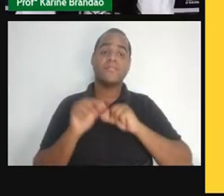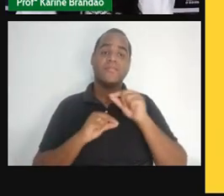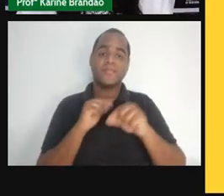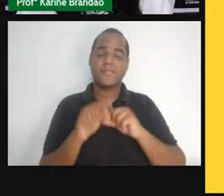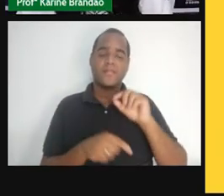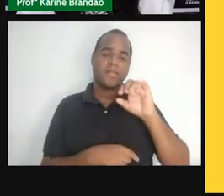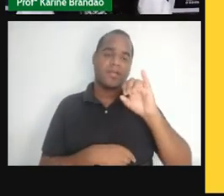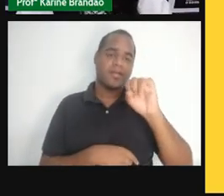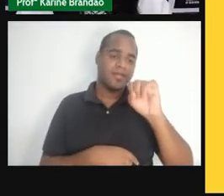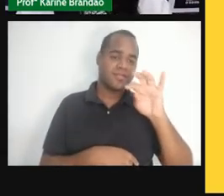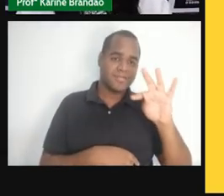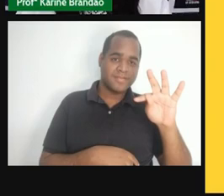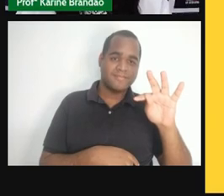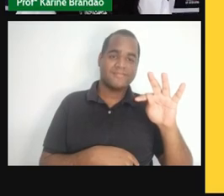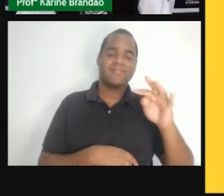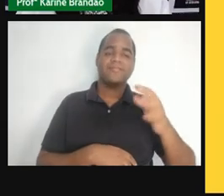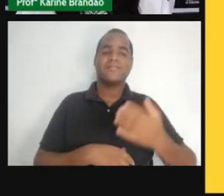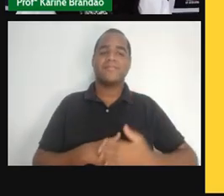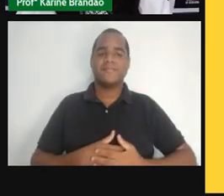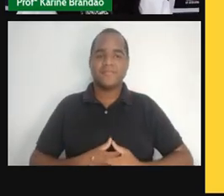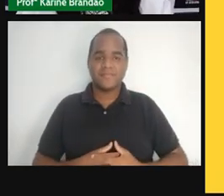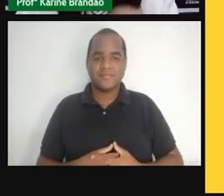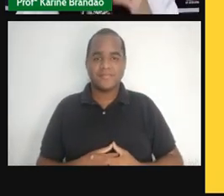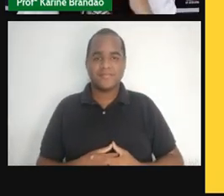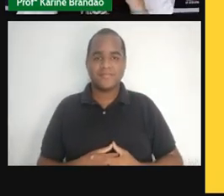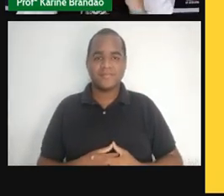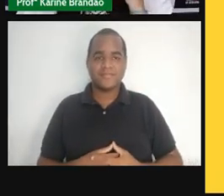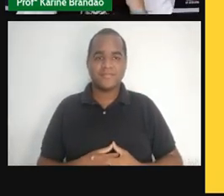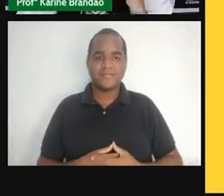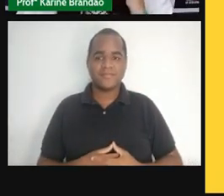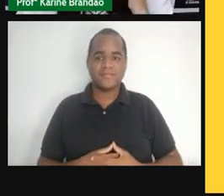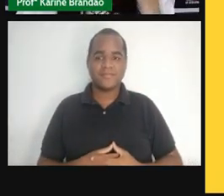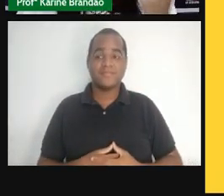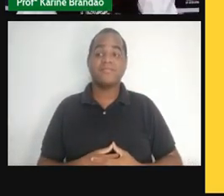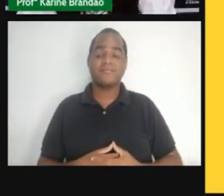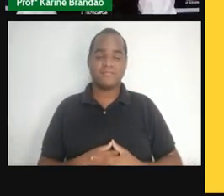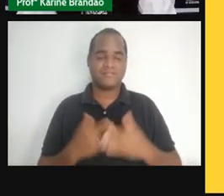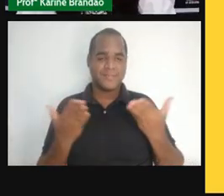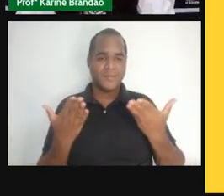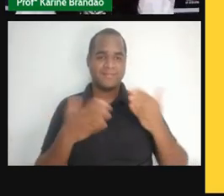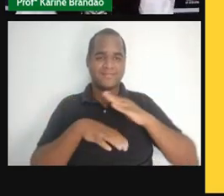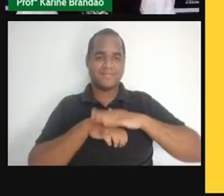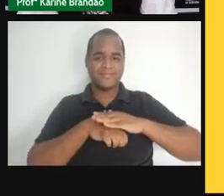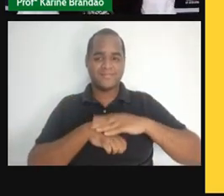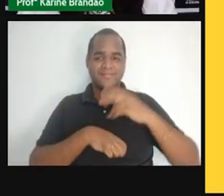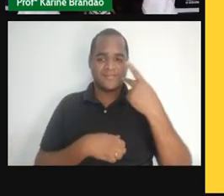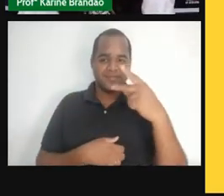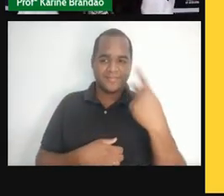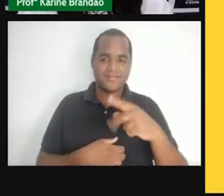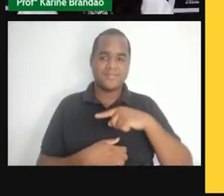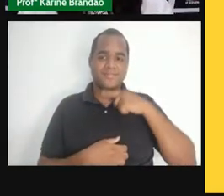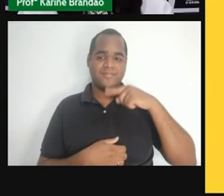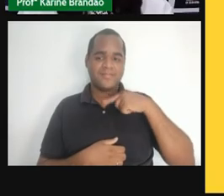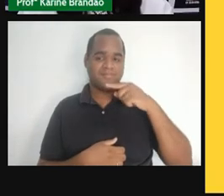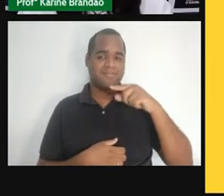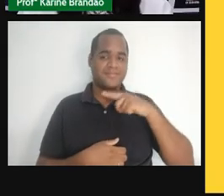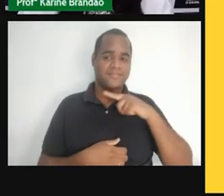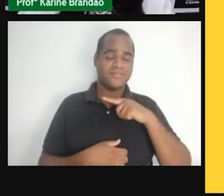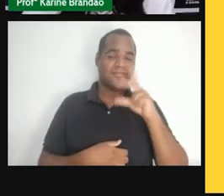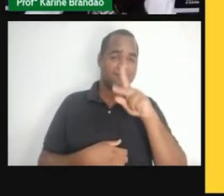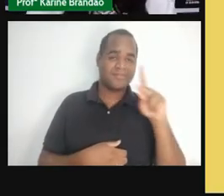a maternidade e paternidade, e principalmente nós vimos e revisamos o quê? As ISTs, infecções sexualmente